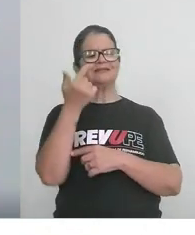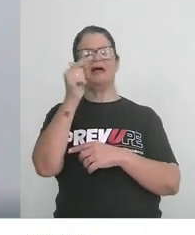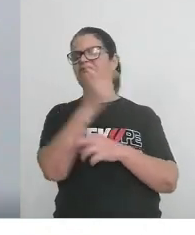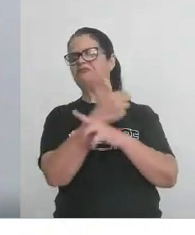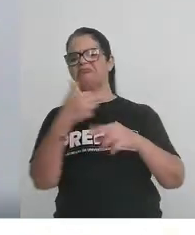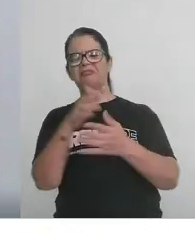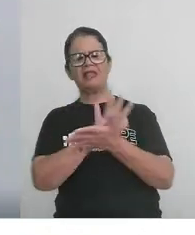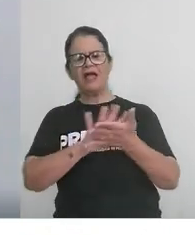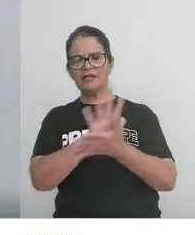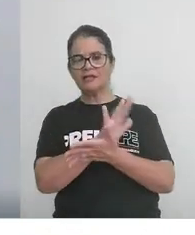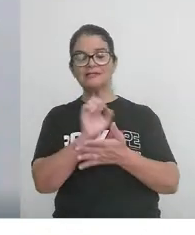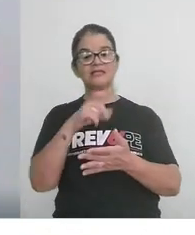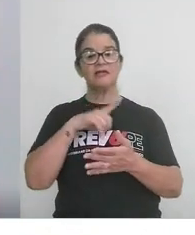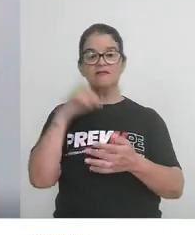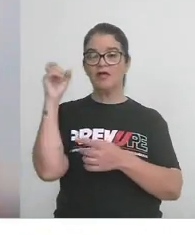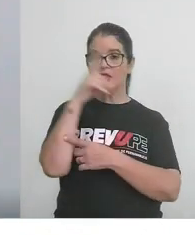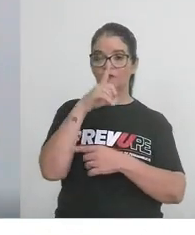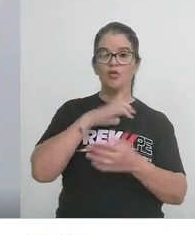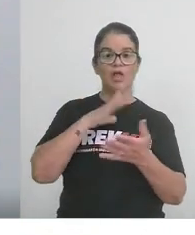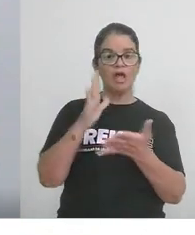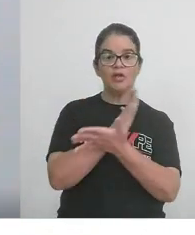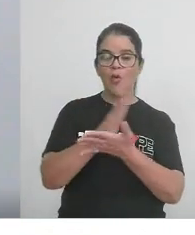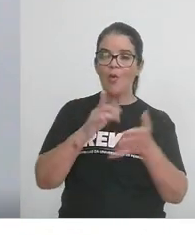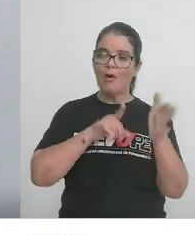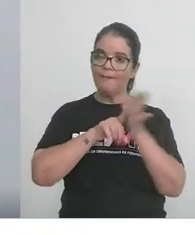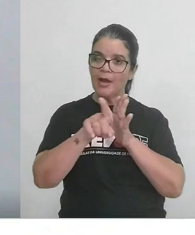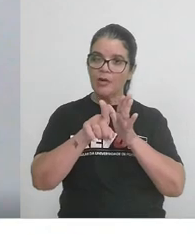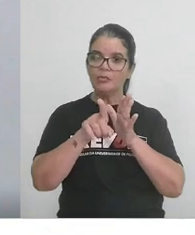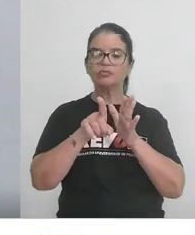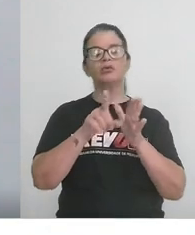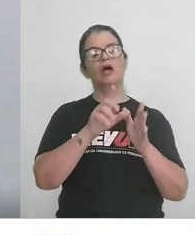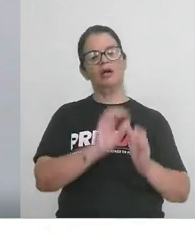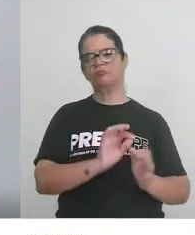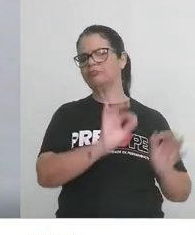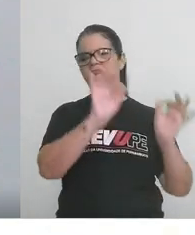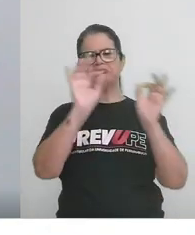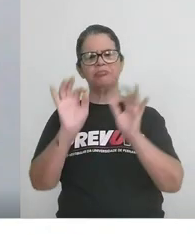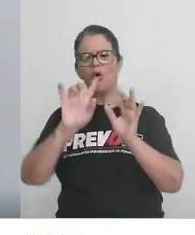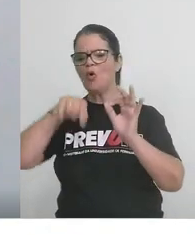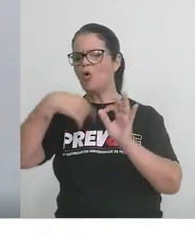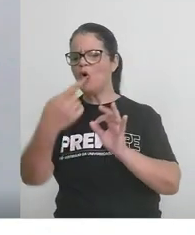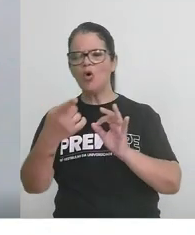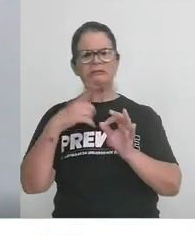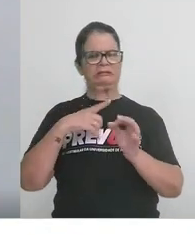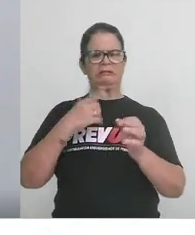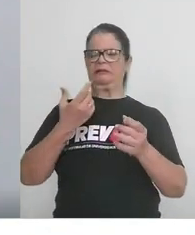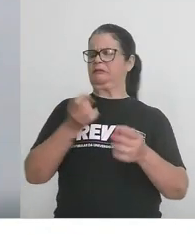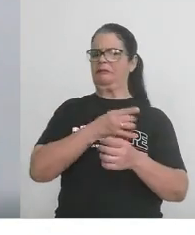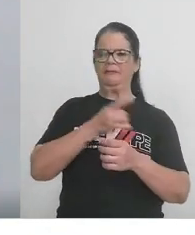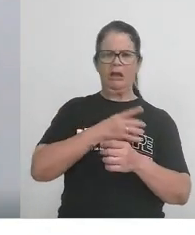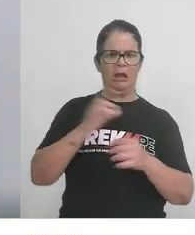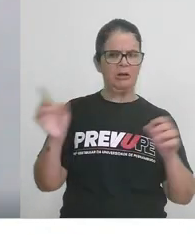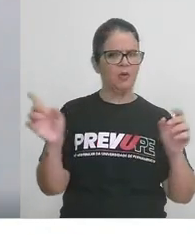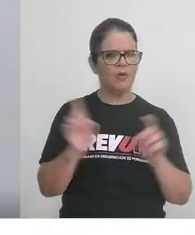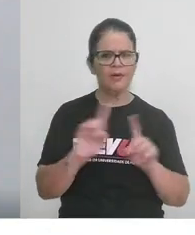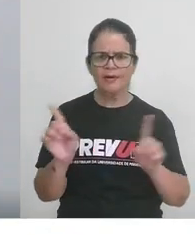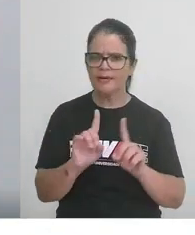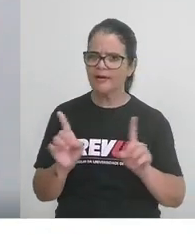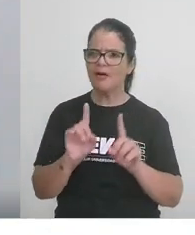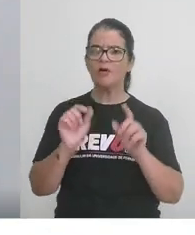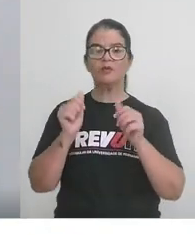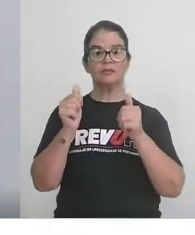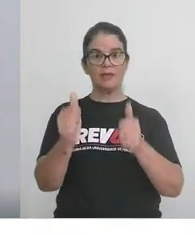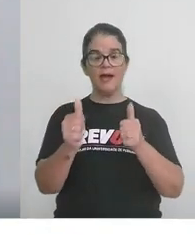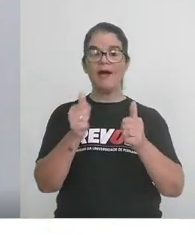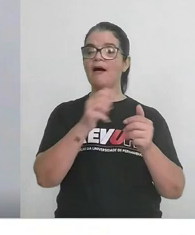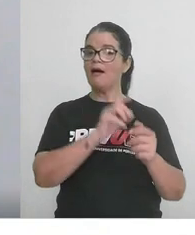e se estiver com dificuldade em alguma pergunta, passa adiante, não entre em pânico de jeito nenhum, tá?